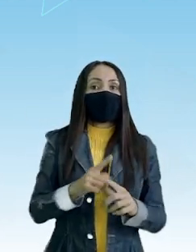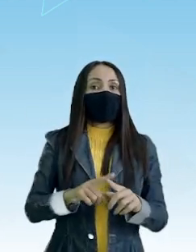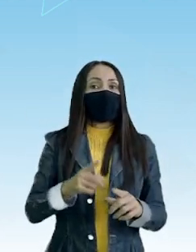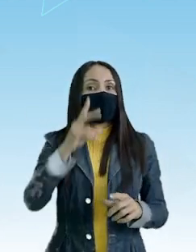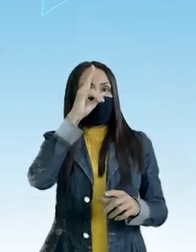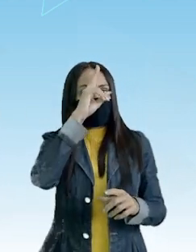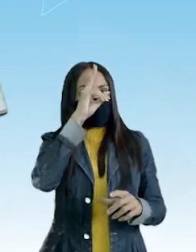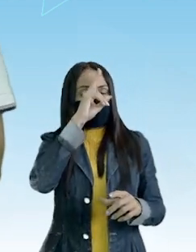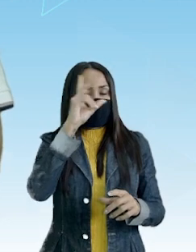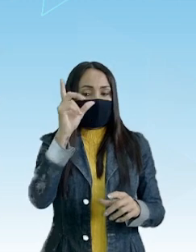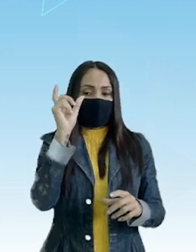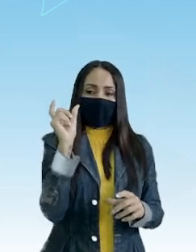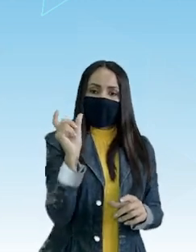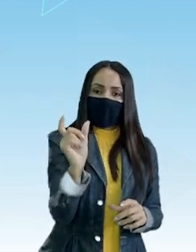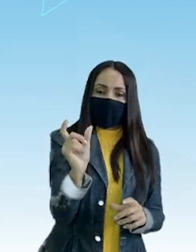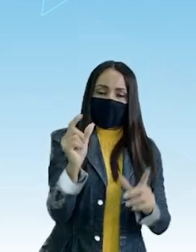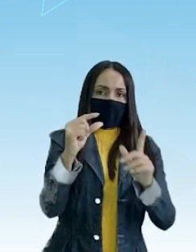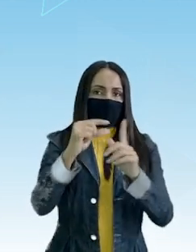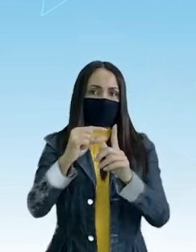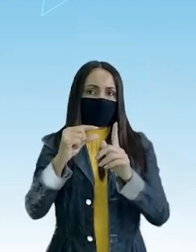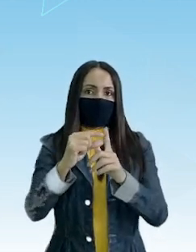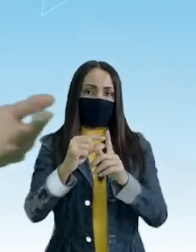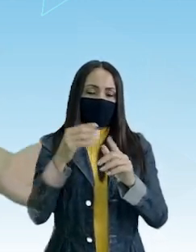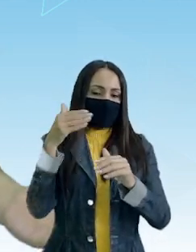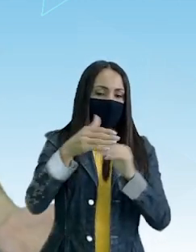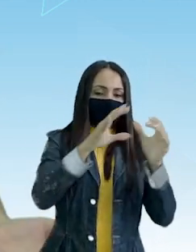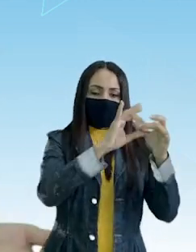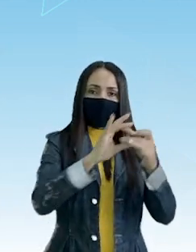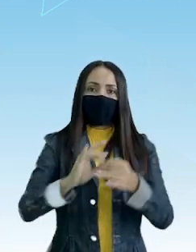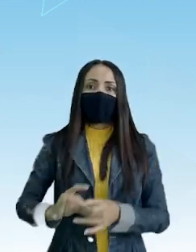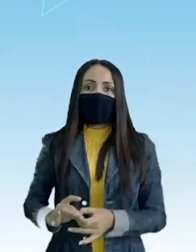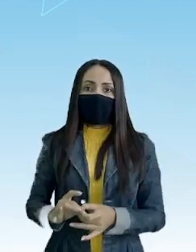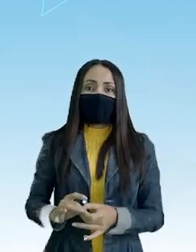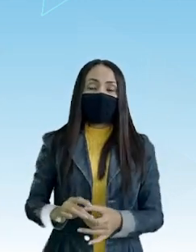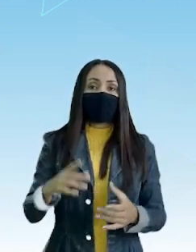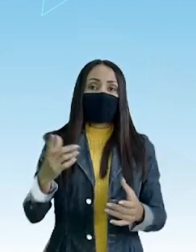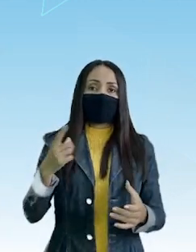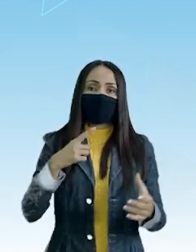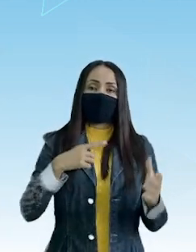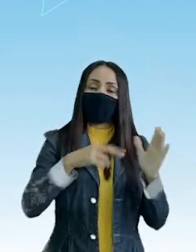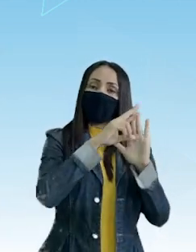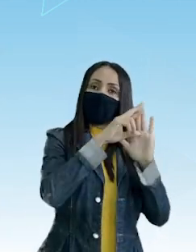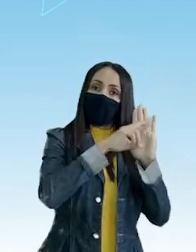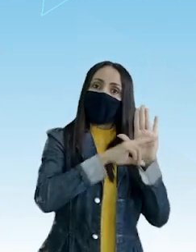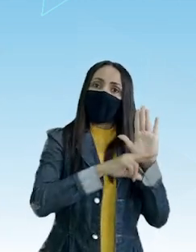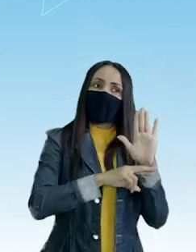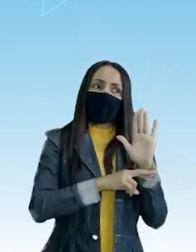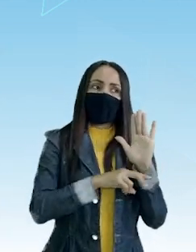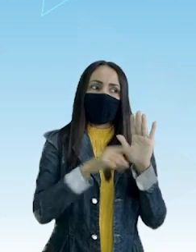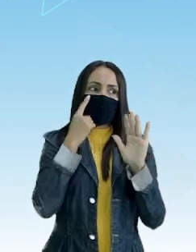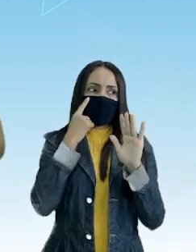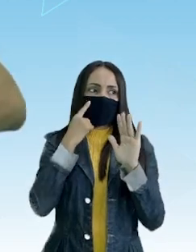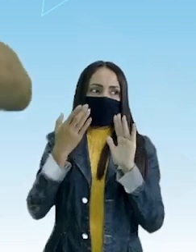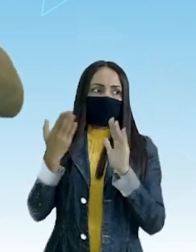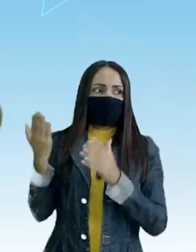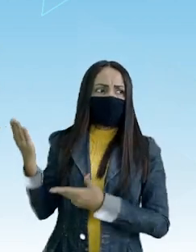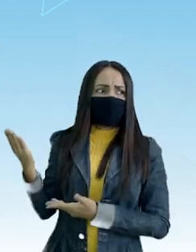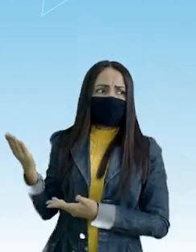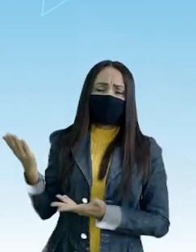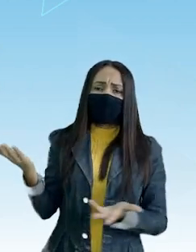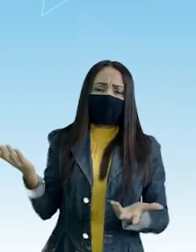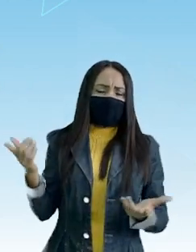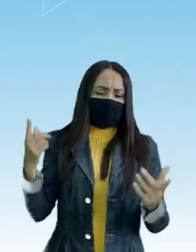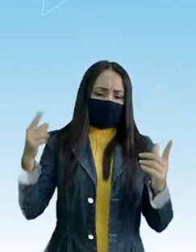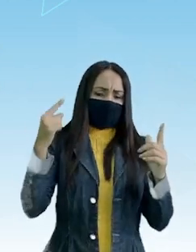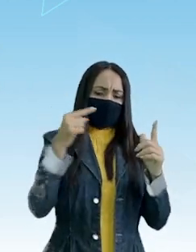estudar a palavra Dentro de um contexto Existe também o que? A norma Prestem bem atenção Qual o objetivo